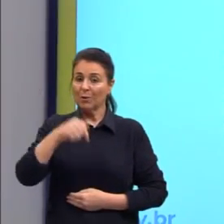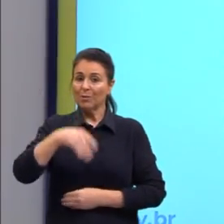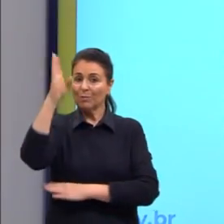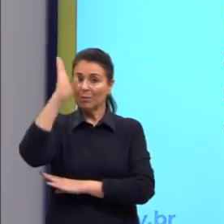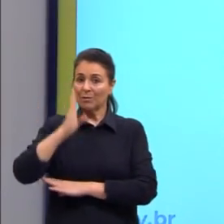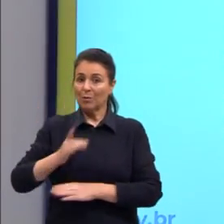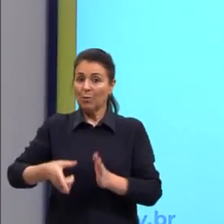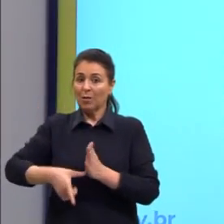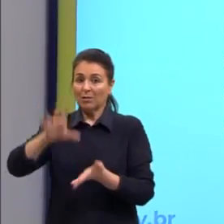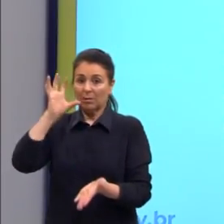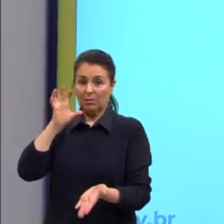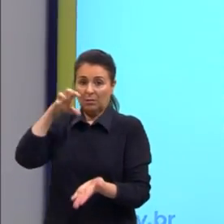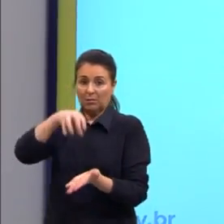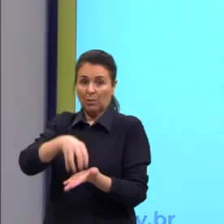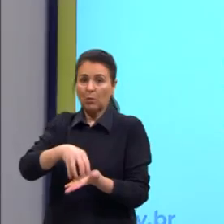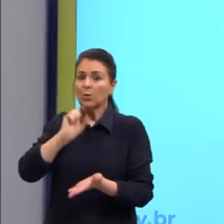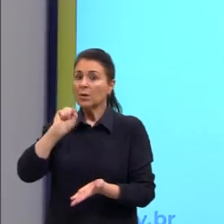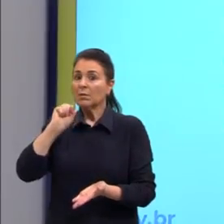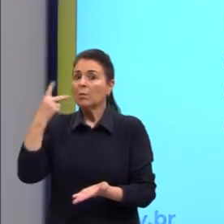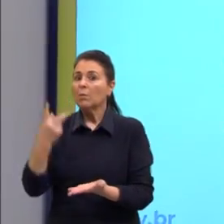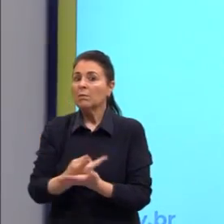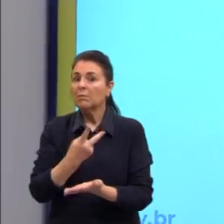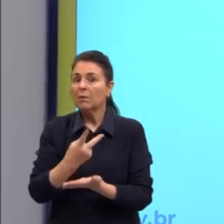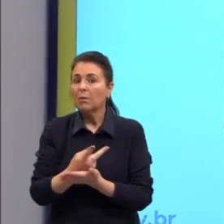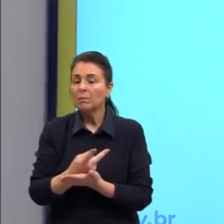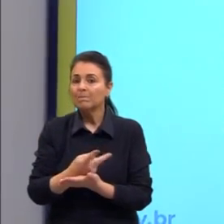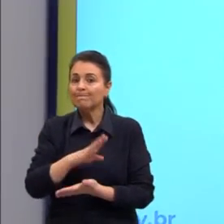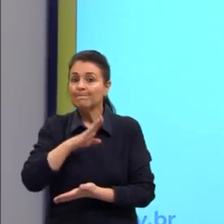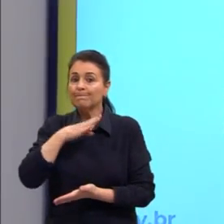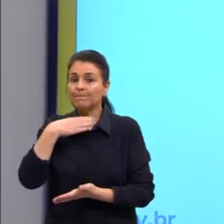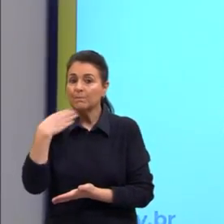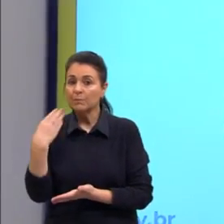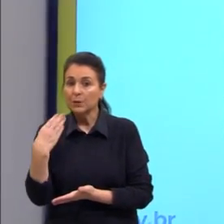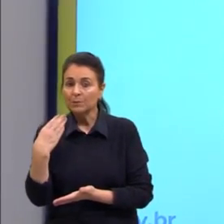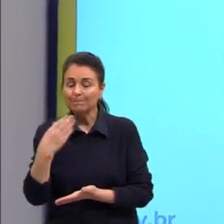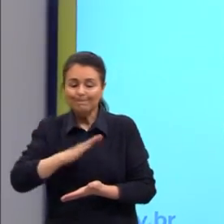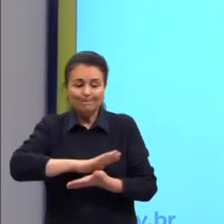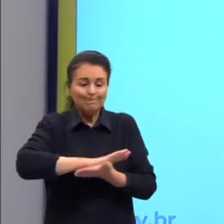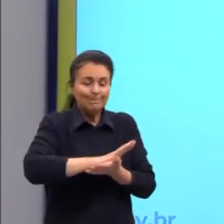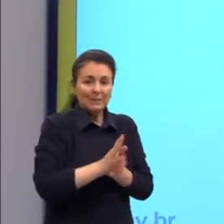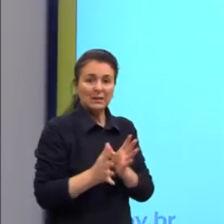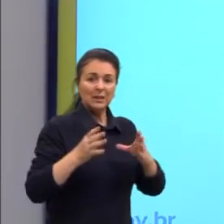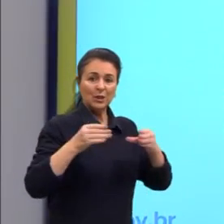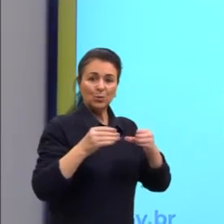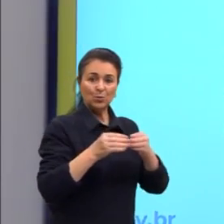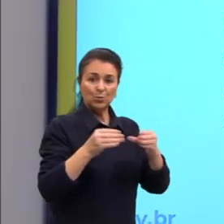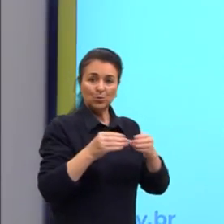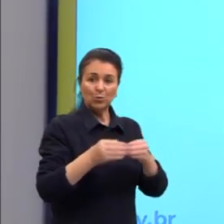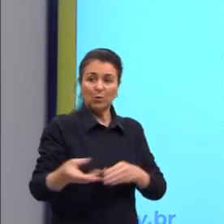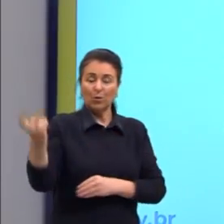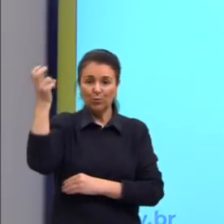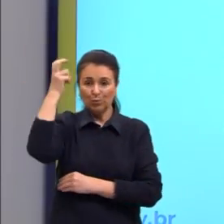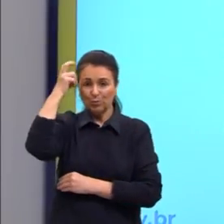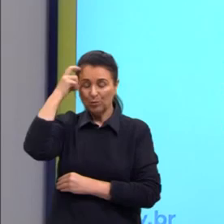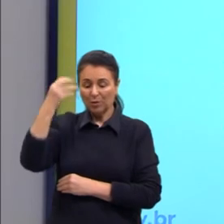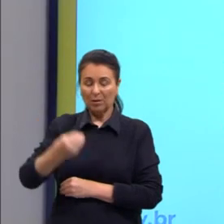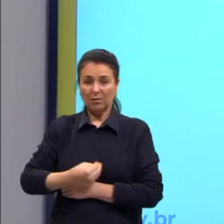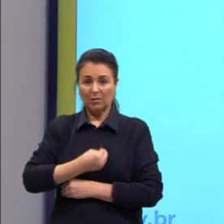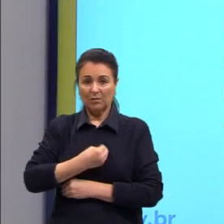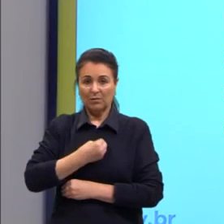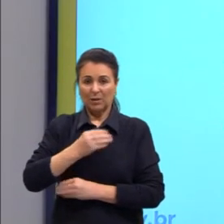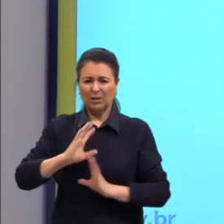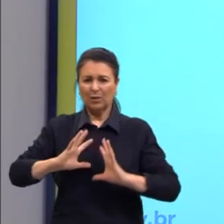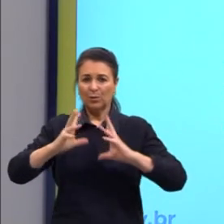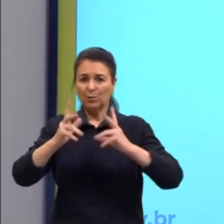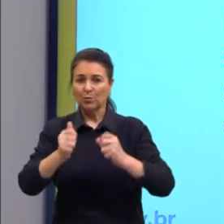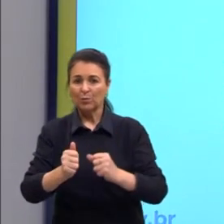massacrados, de serem mortos, mas morreu a sua cultura, morreu a sua vida, o jeito da sua vida acontecer, de acordo com